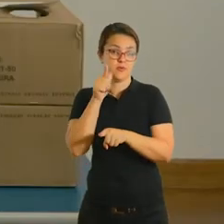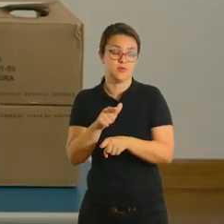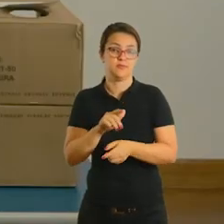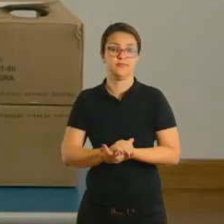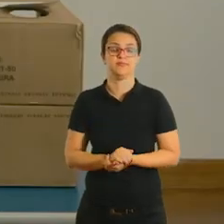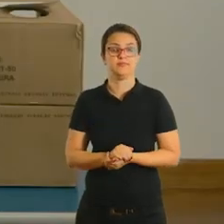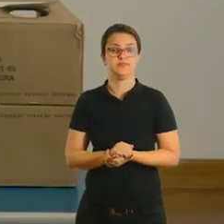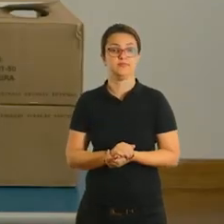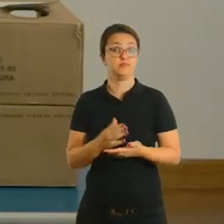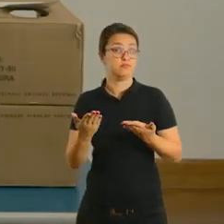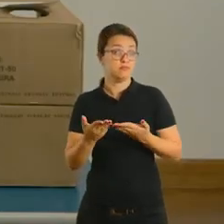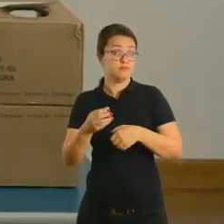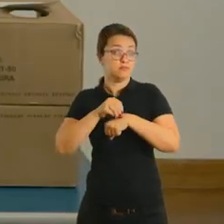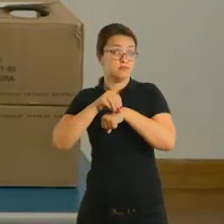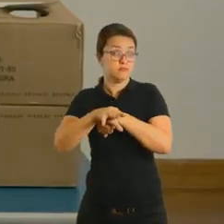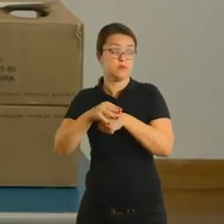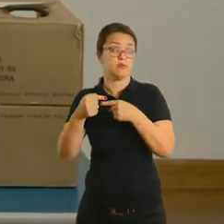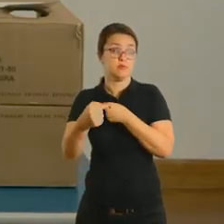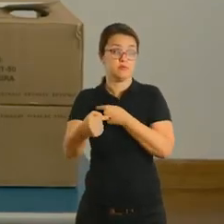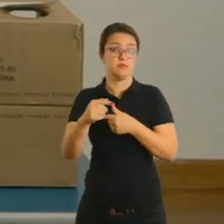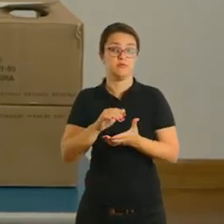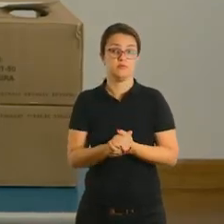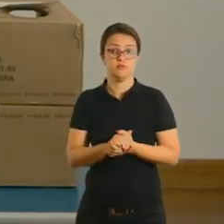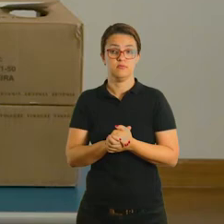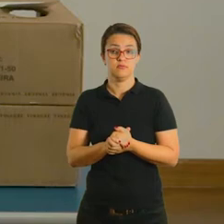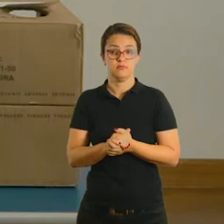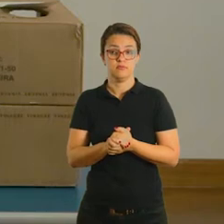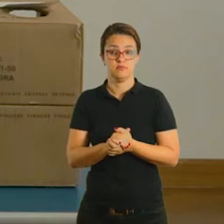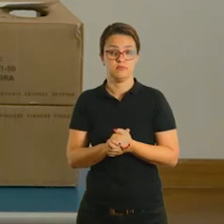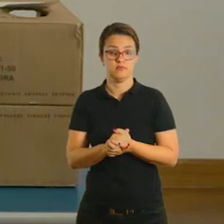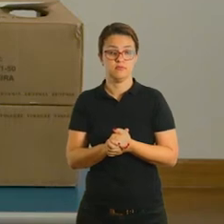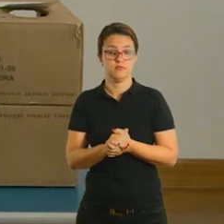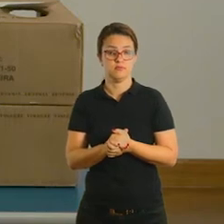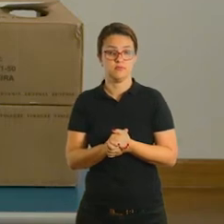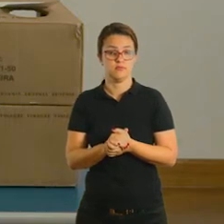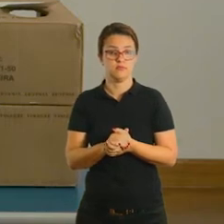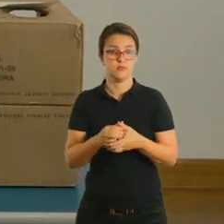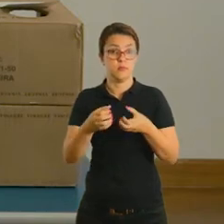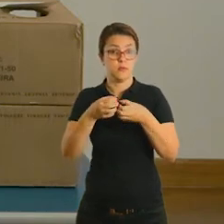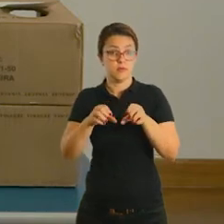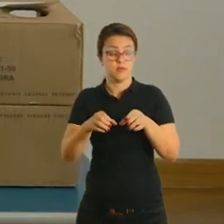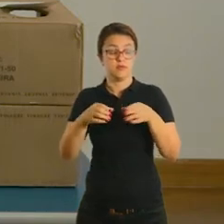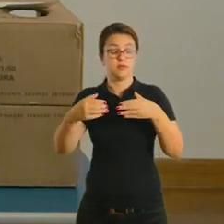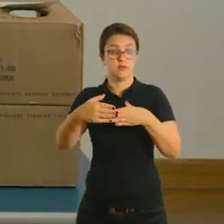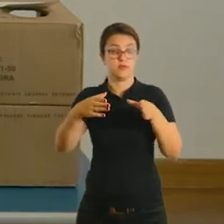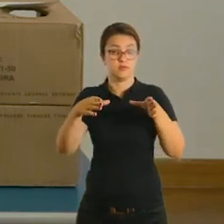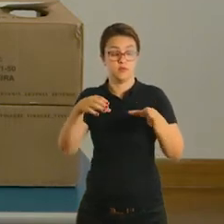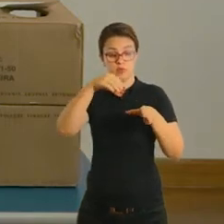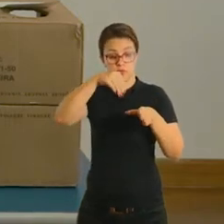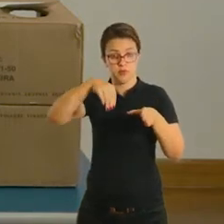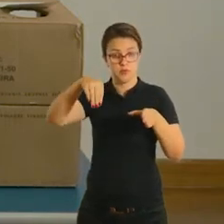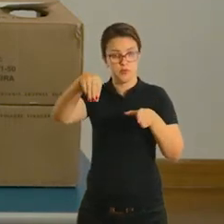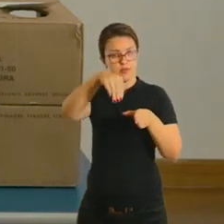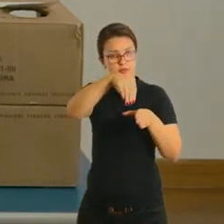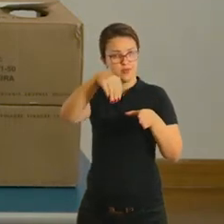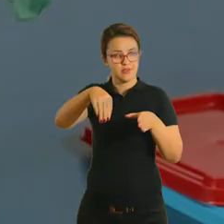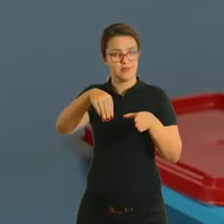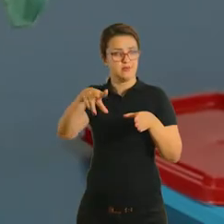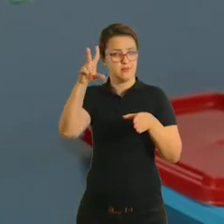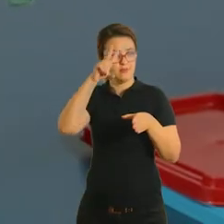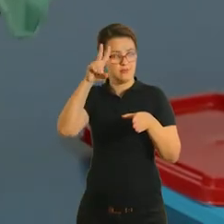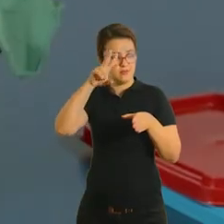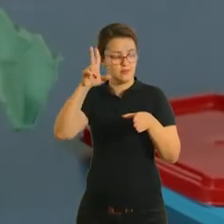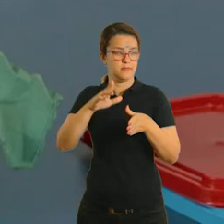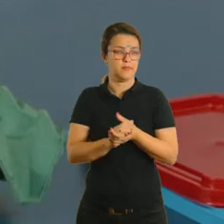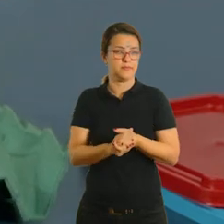E a última sugestão para essa semana é a classificação das cores na bandeja de ovo. Então vocês vão precisar de novo daquela bandejinha de